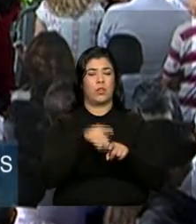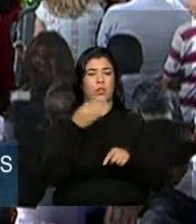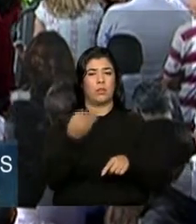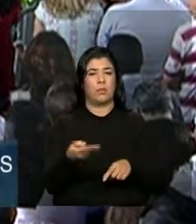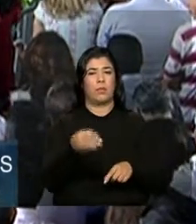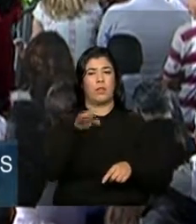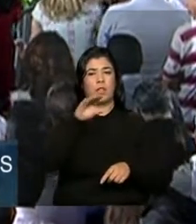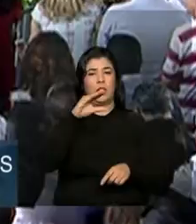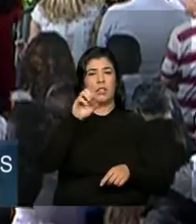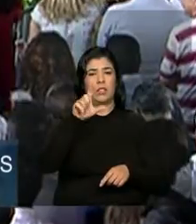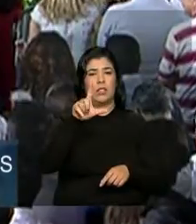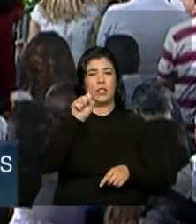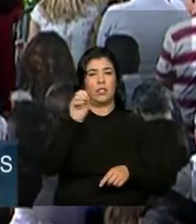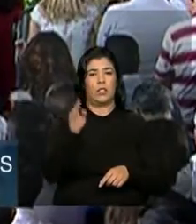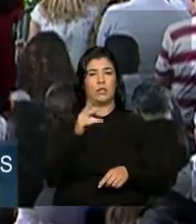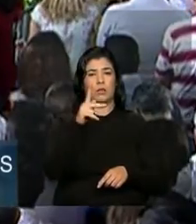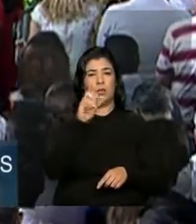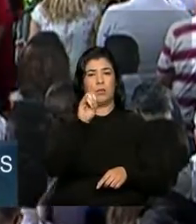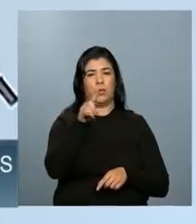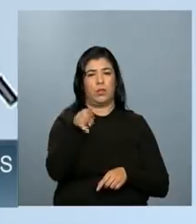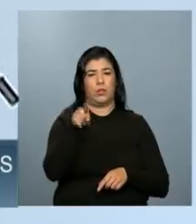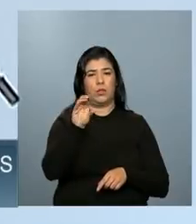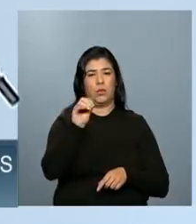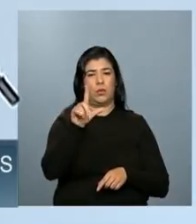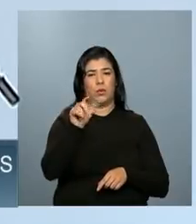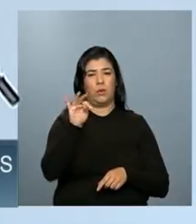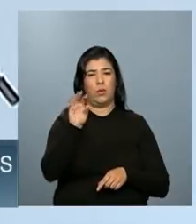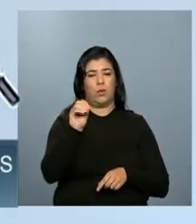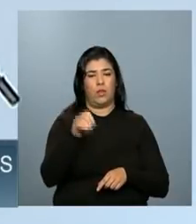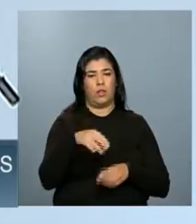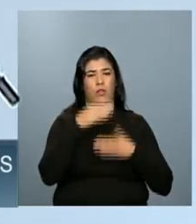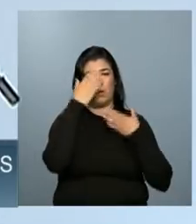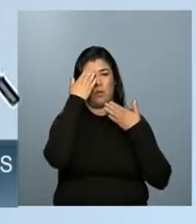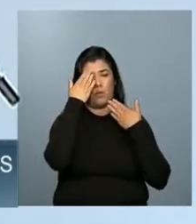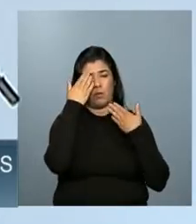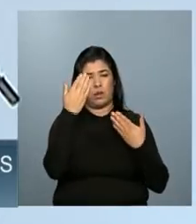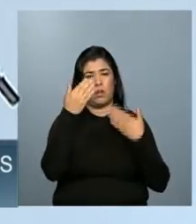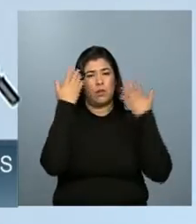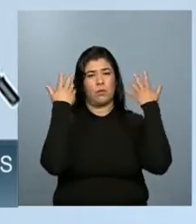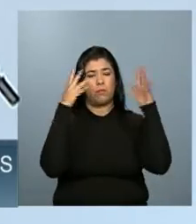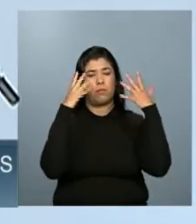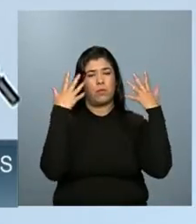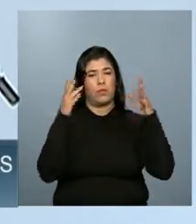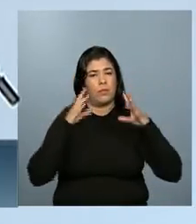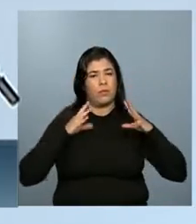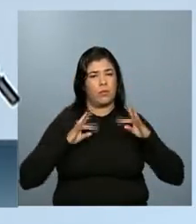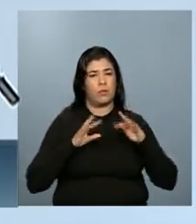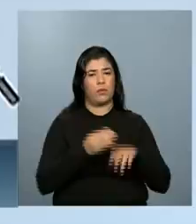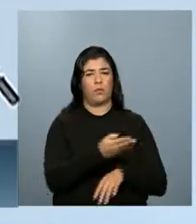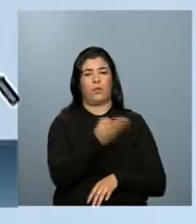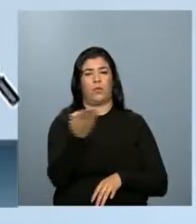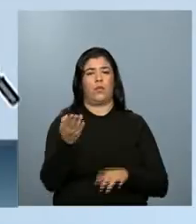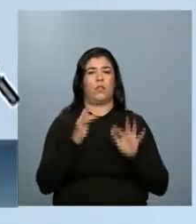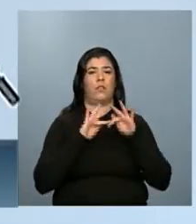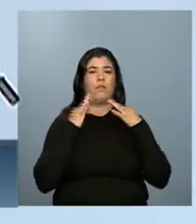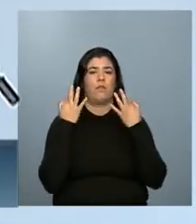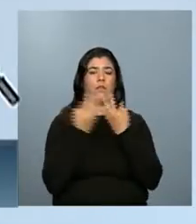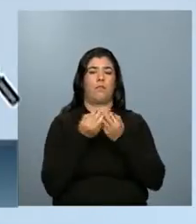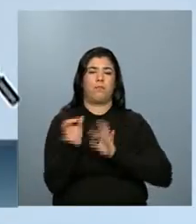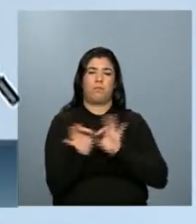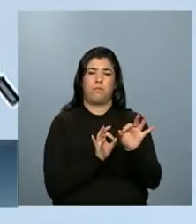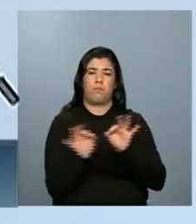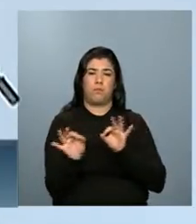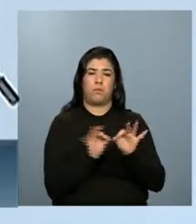empreendimento, parabéns por esse lugar maravilhoso, aonde tantas famílias irão viver as suas